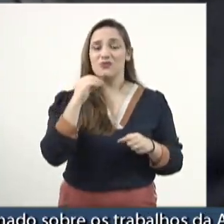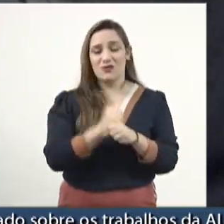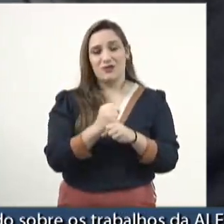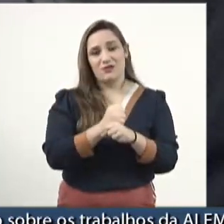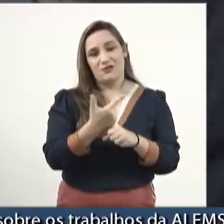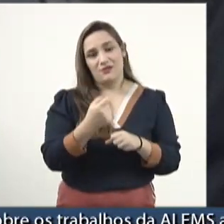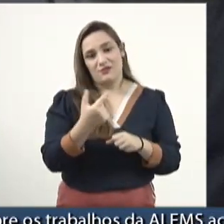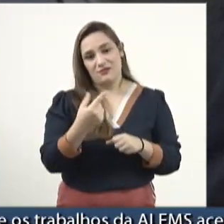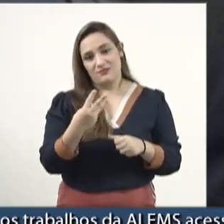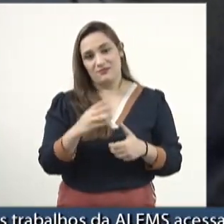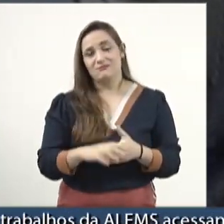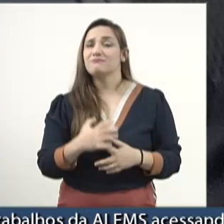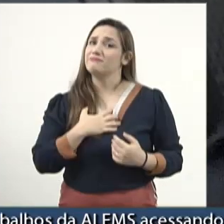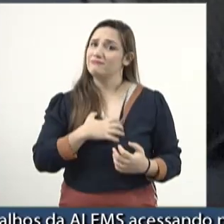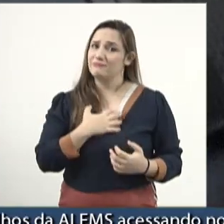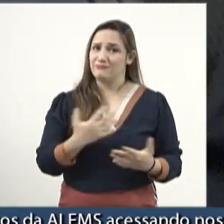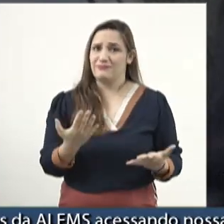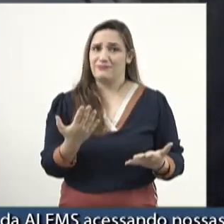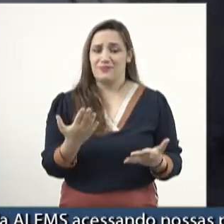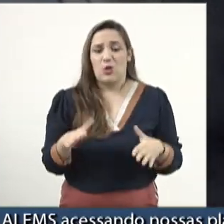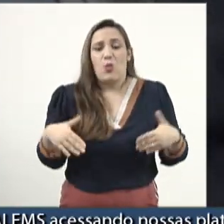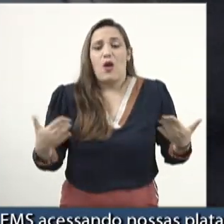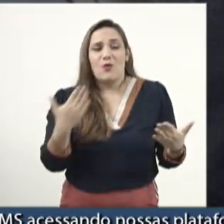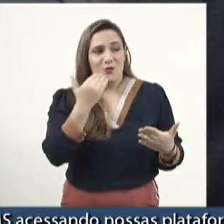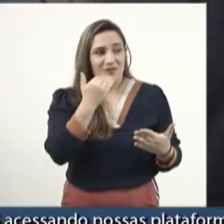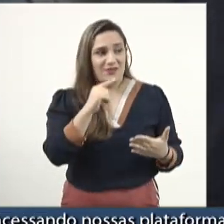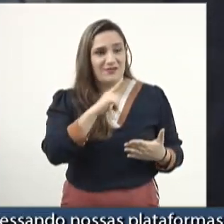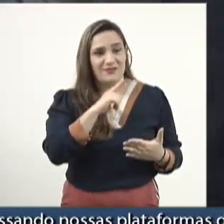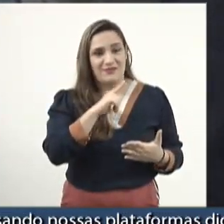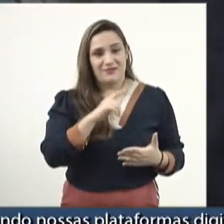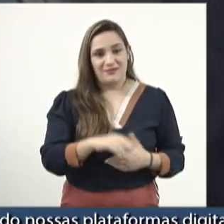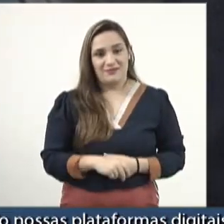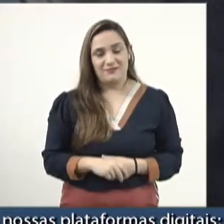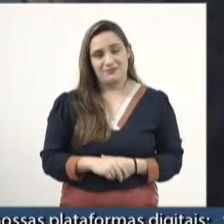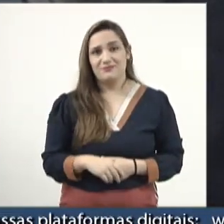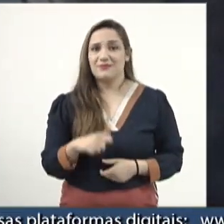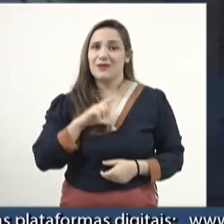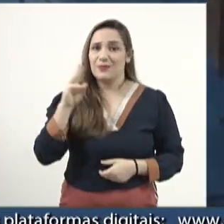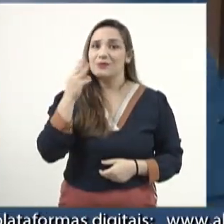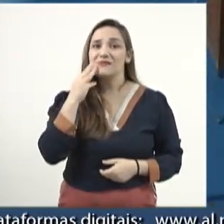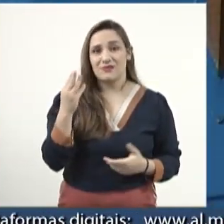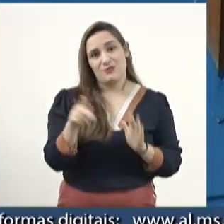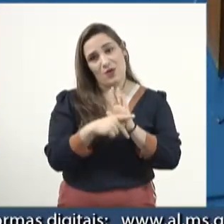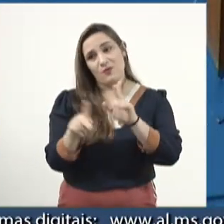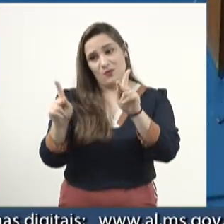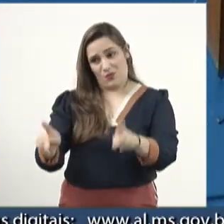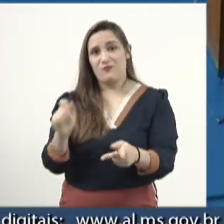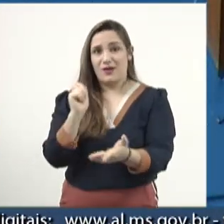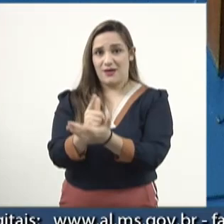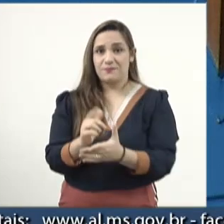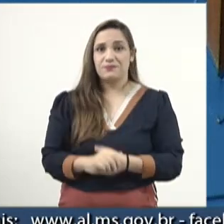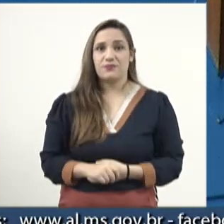aí é a indignação do Lula com o banquete dele que custa milhões para o povo brasileiro, né?